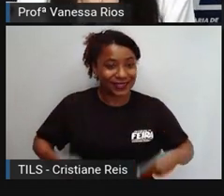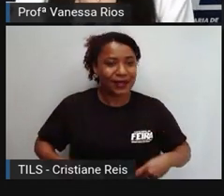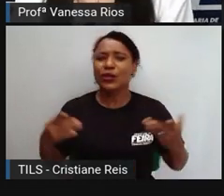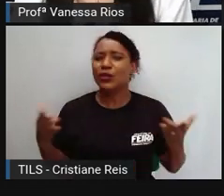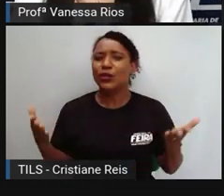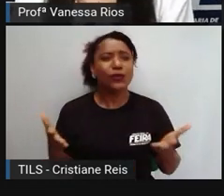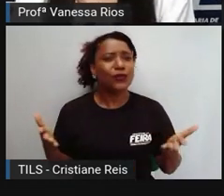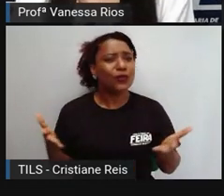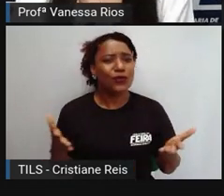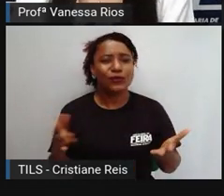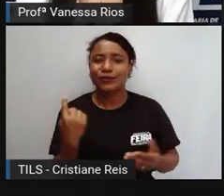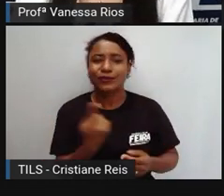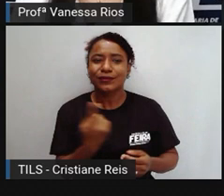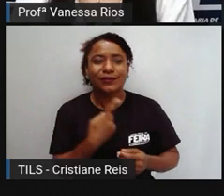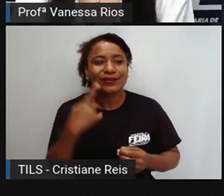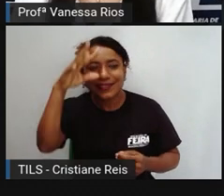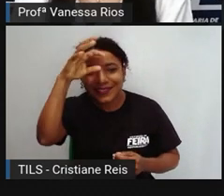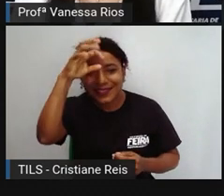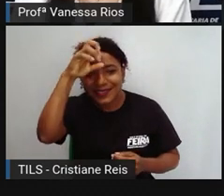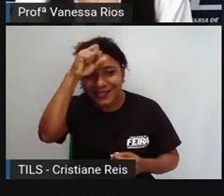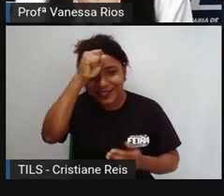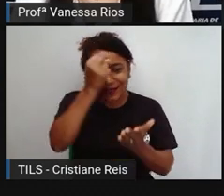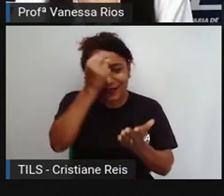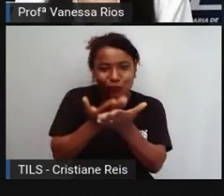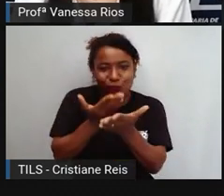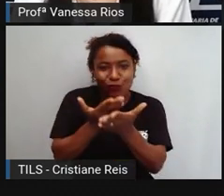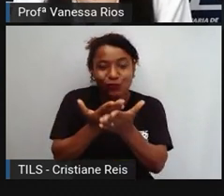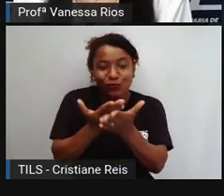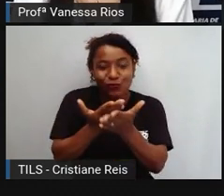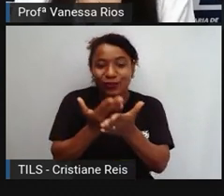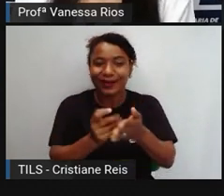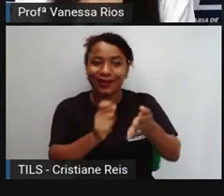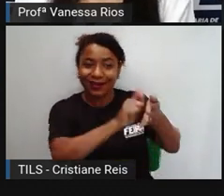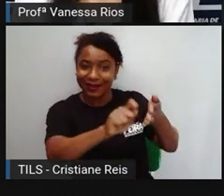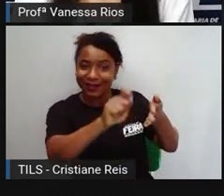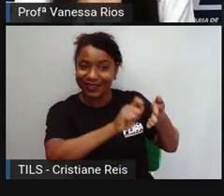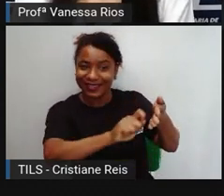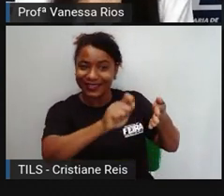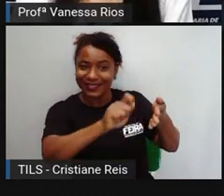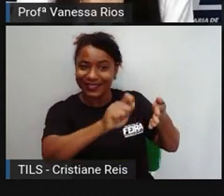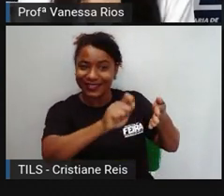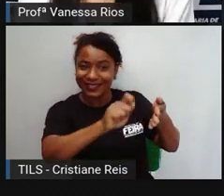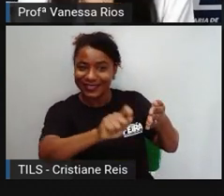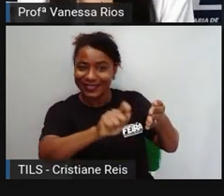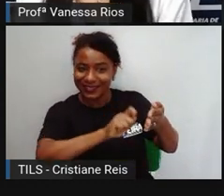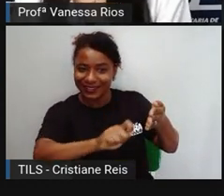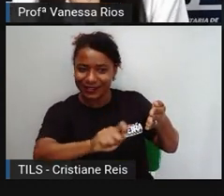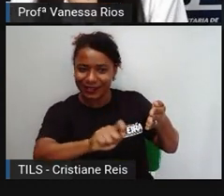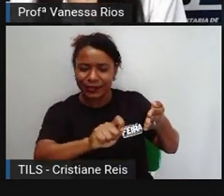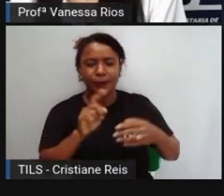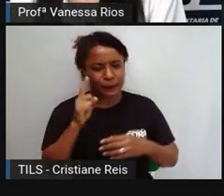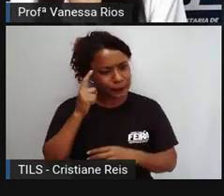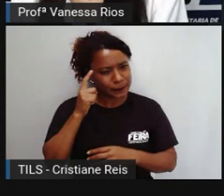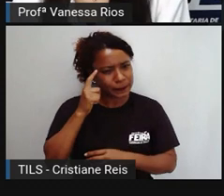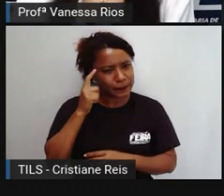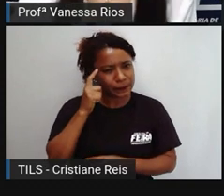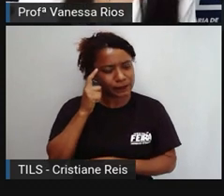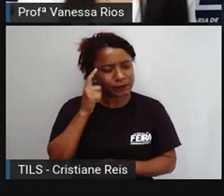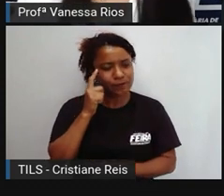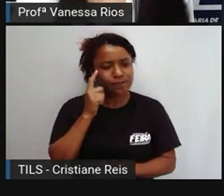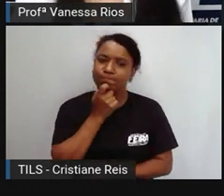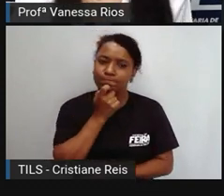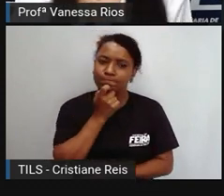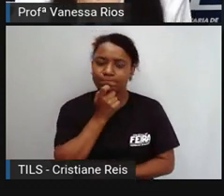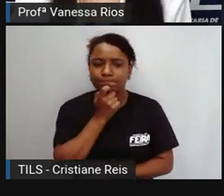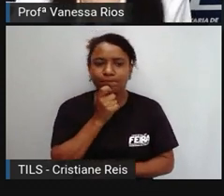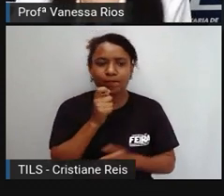de Ciências Humanas, nós vamos estudar sobre a escrita. Olhem só, quando a gente pensa na escrita, a